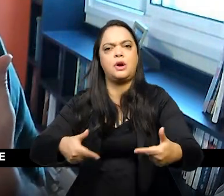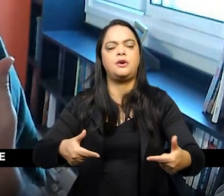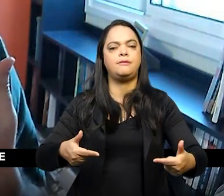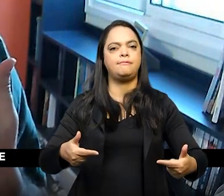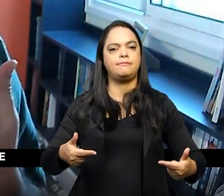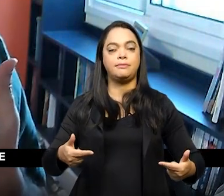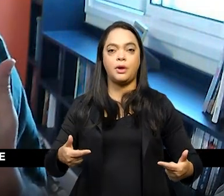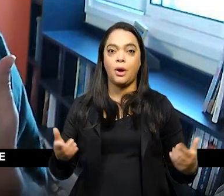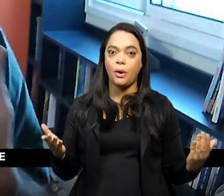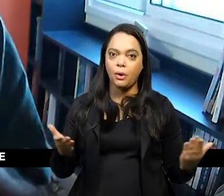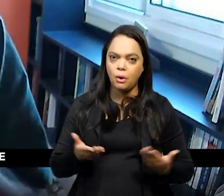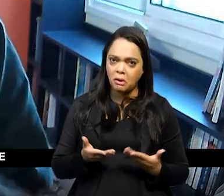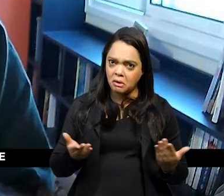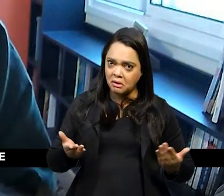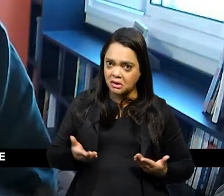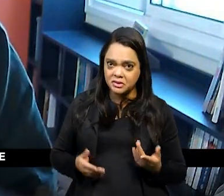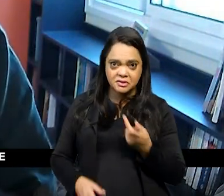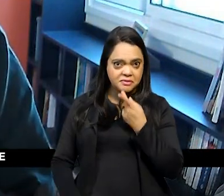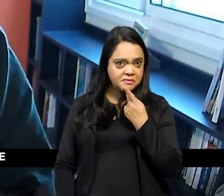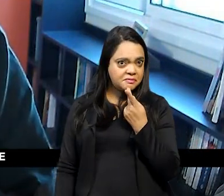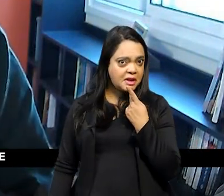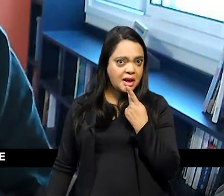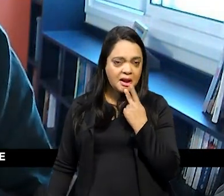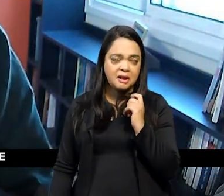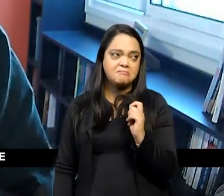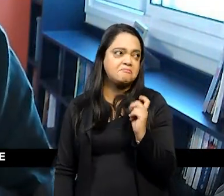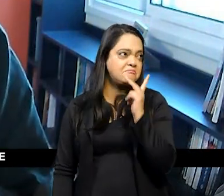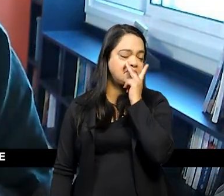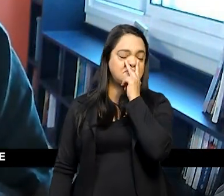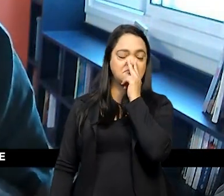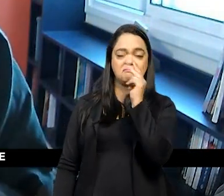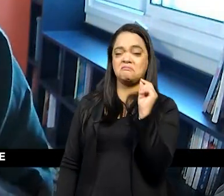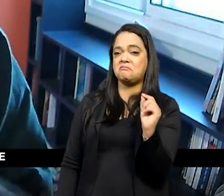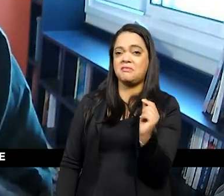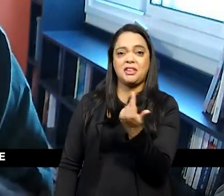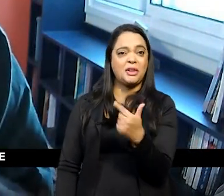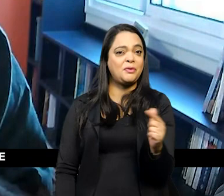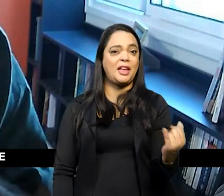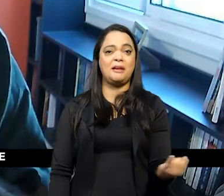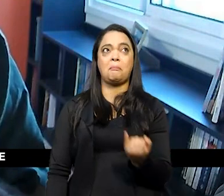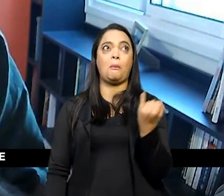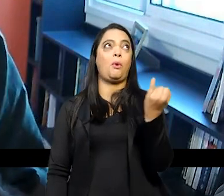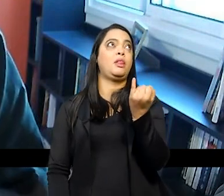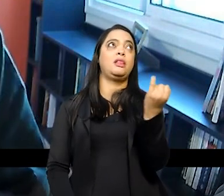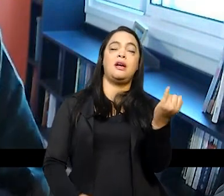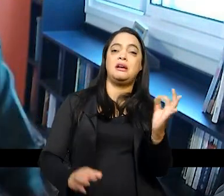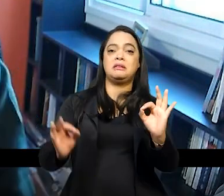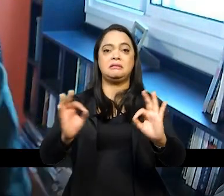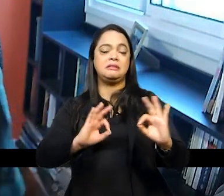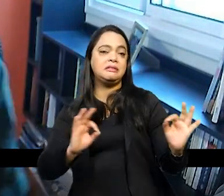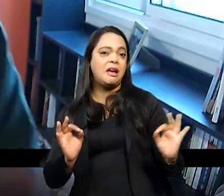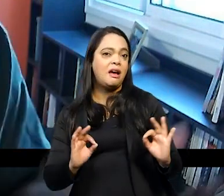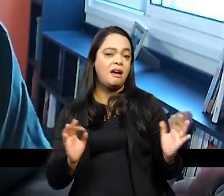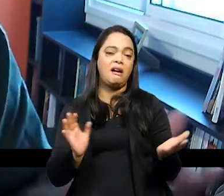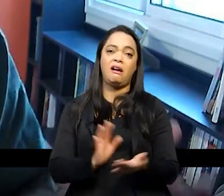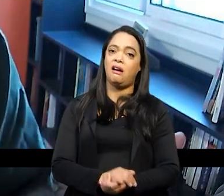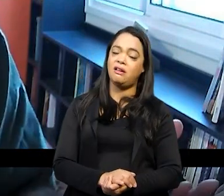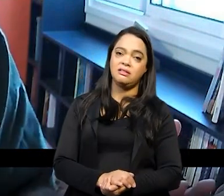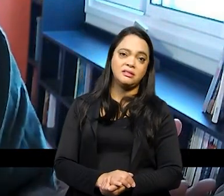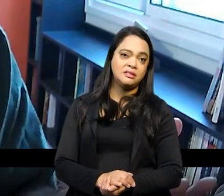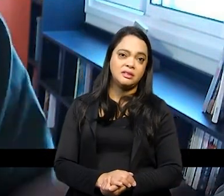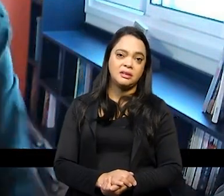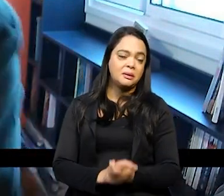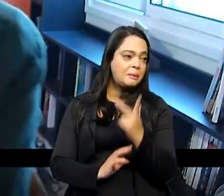coisas hoje em dia não tem um caráter progressista nenhum isso é simplesmente uma brutal distorção da